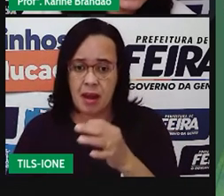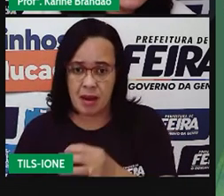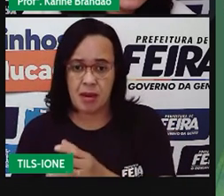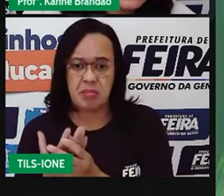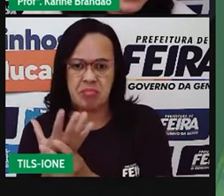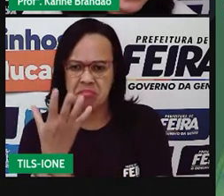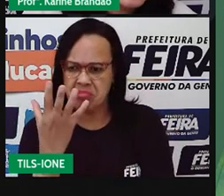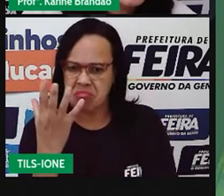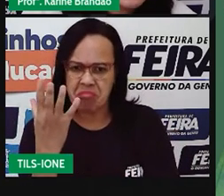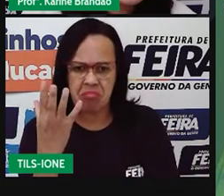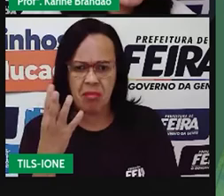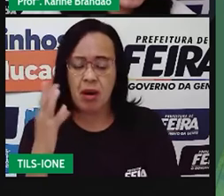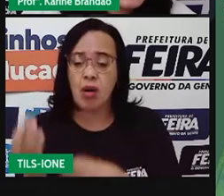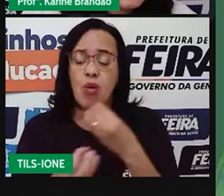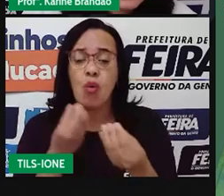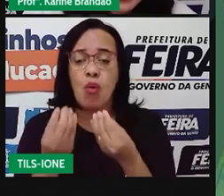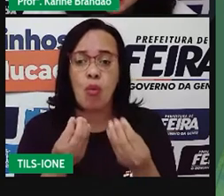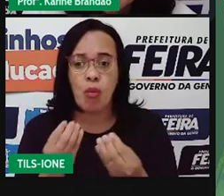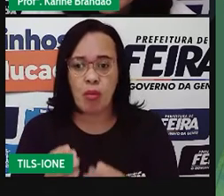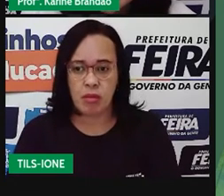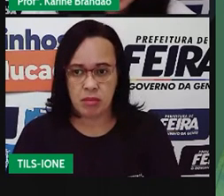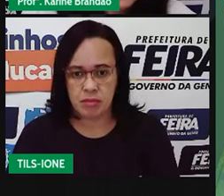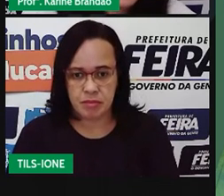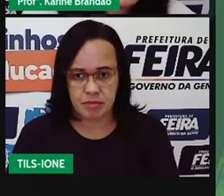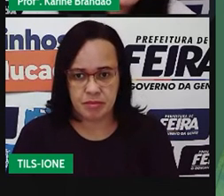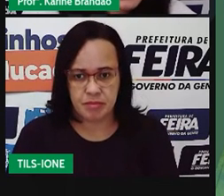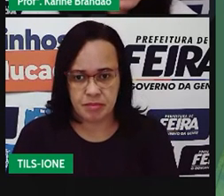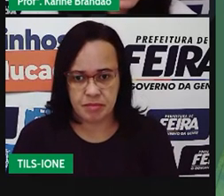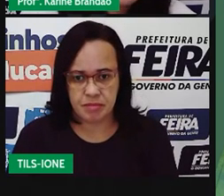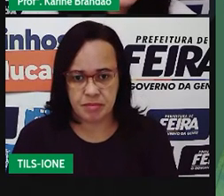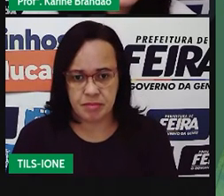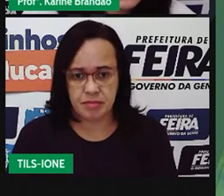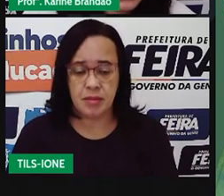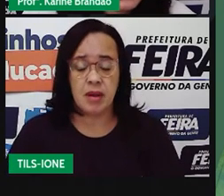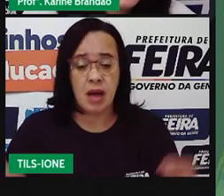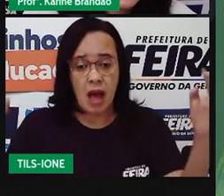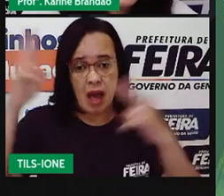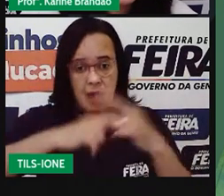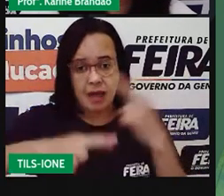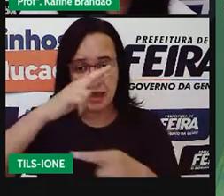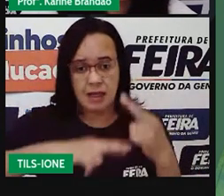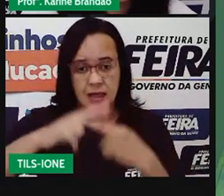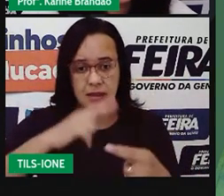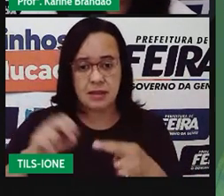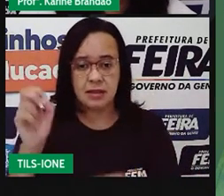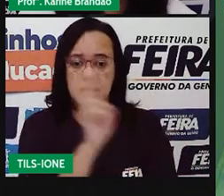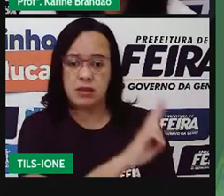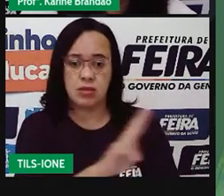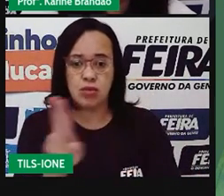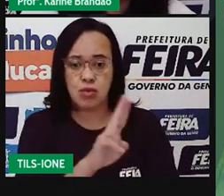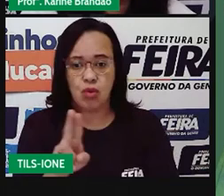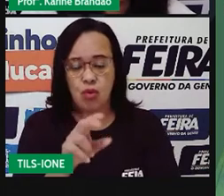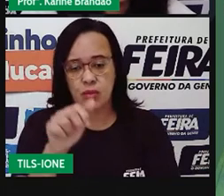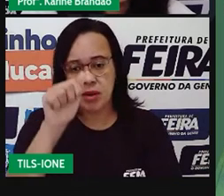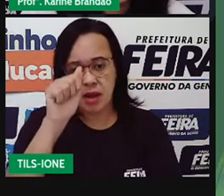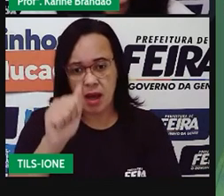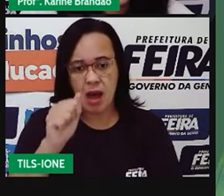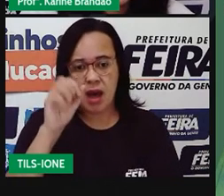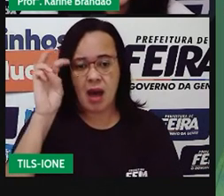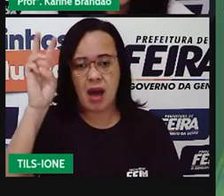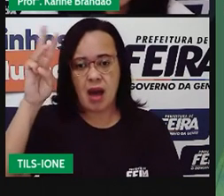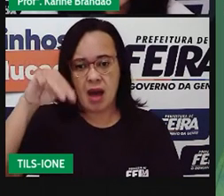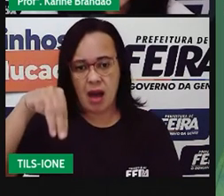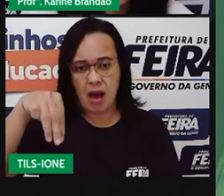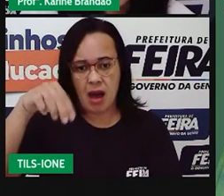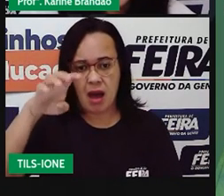outra, é chamada de amensalismo. A mesma coisa, a gente tem nessa imagem aqui.